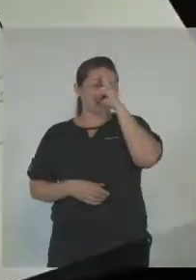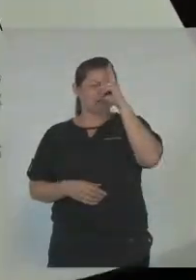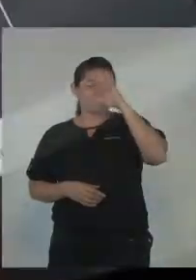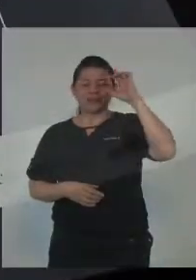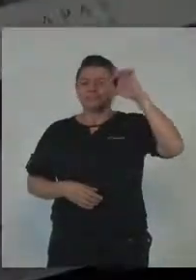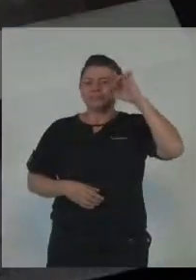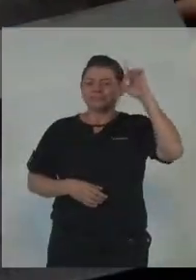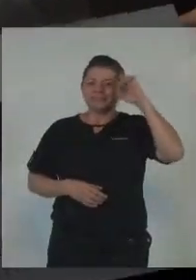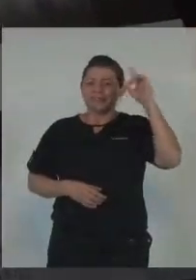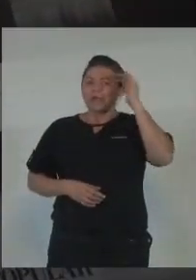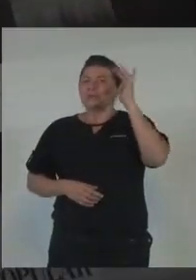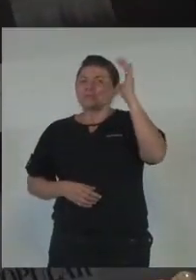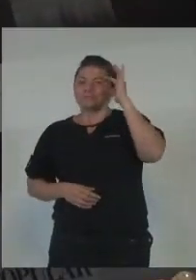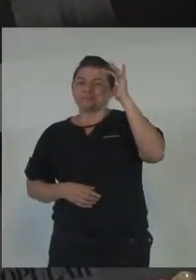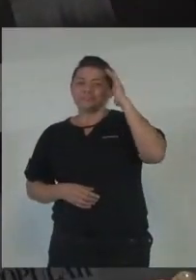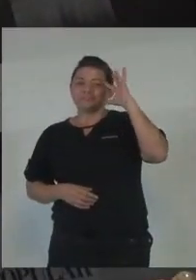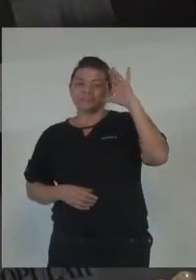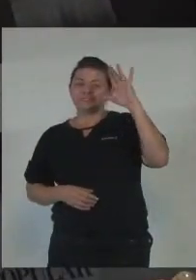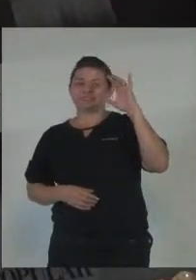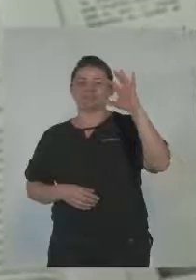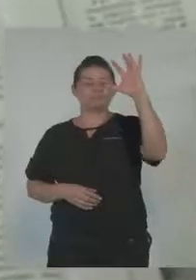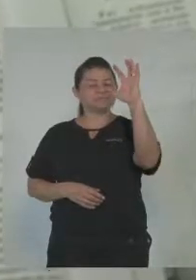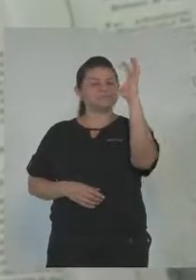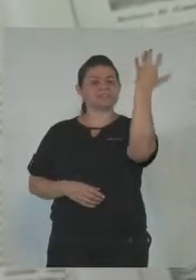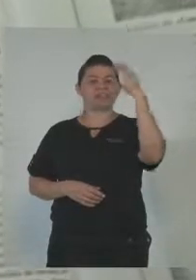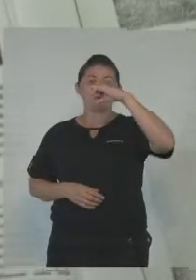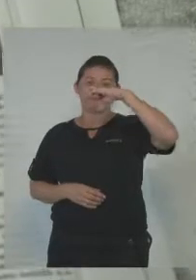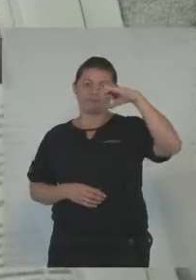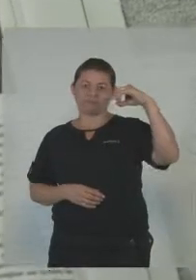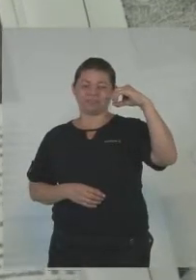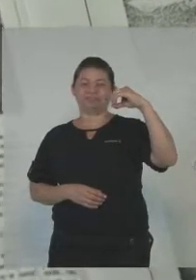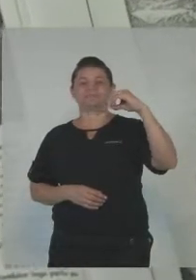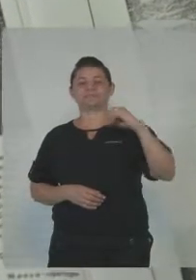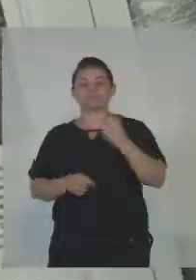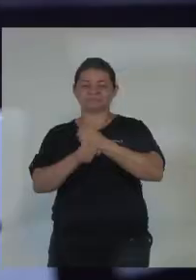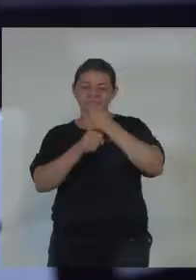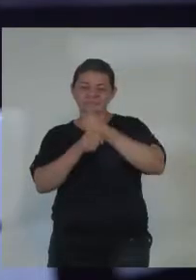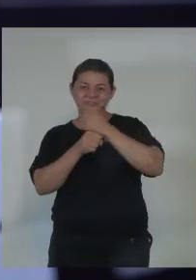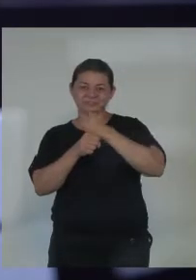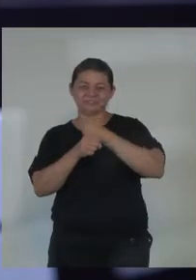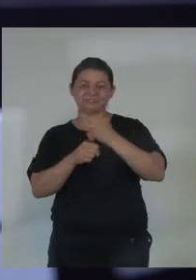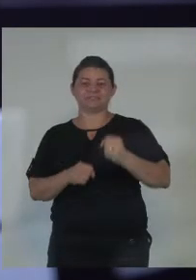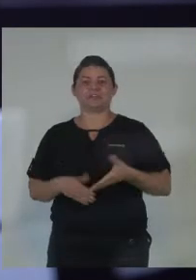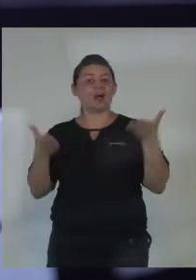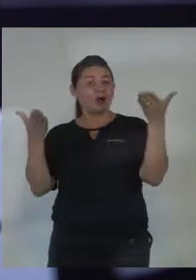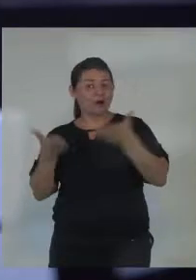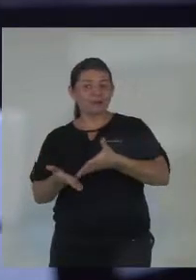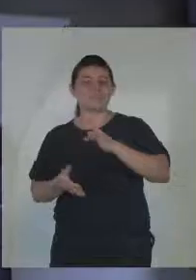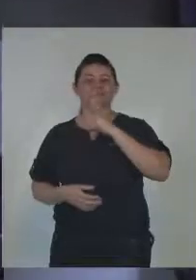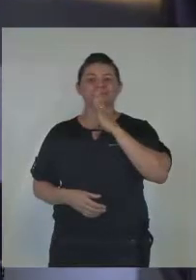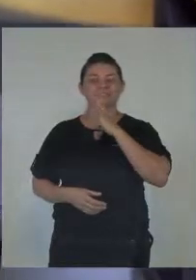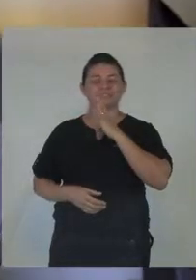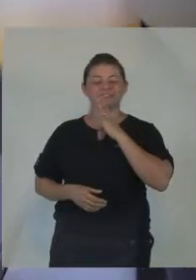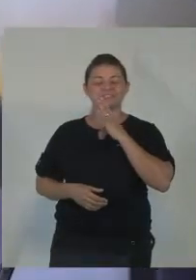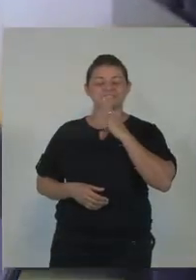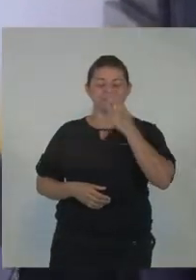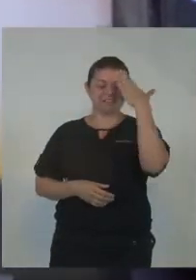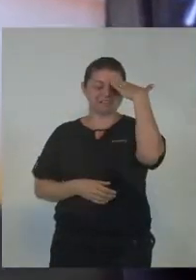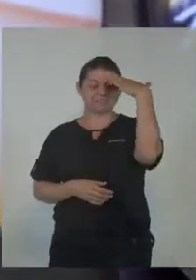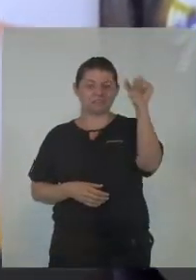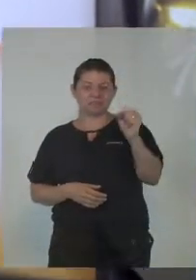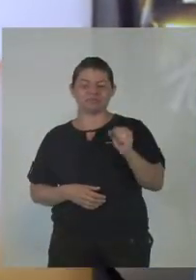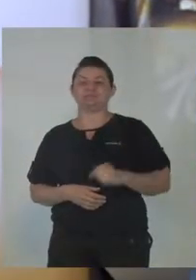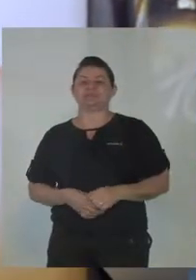aconteceu em 90 anos. Música Pois agora você vai saber. Nas 200